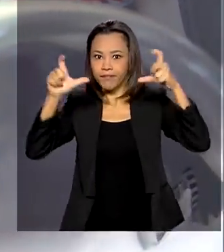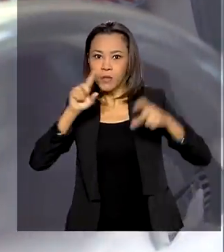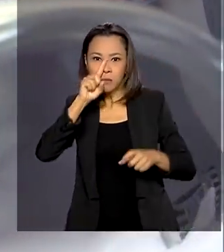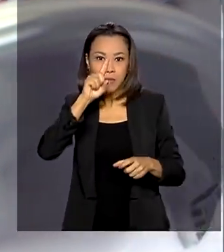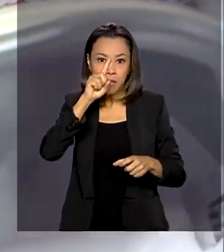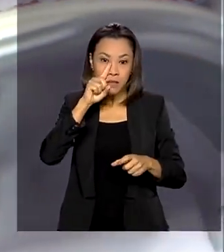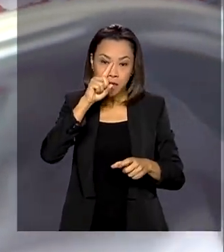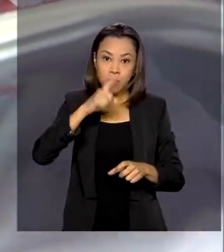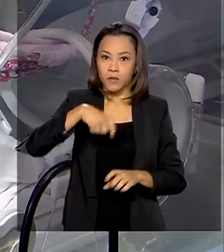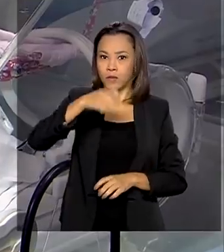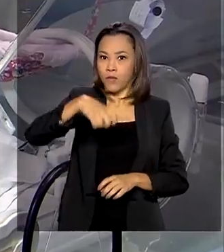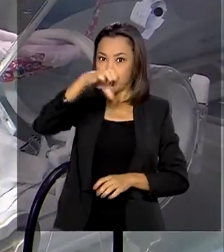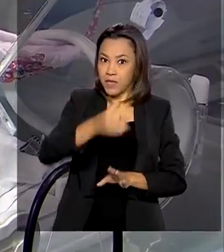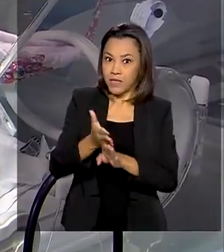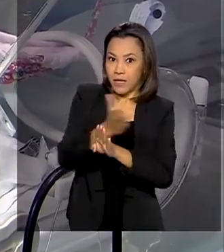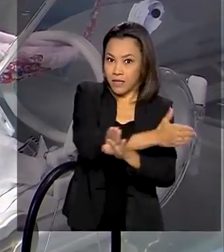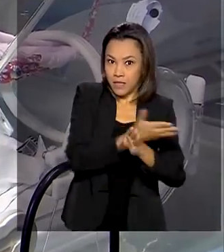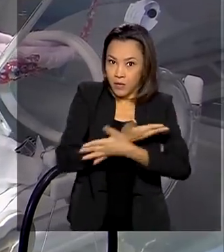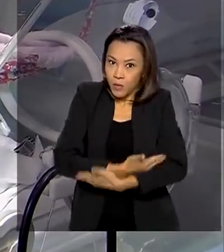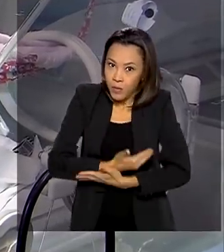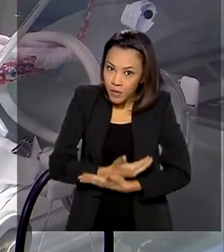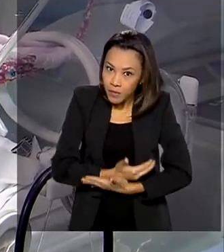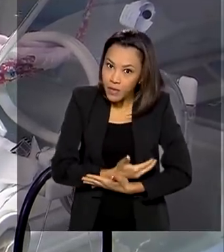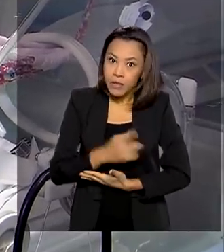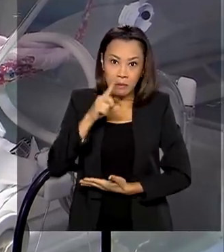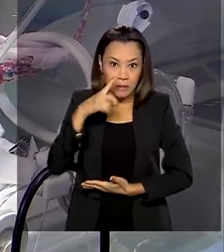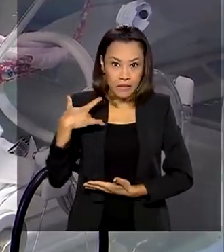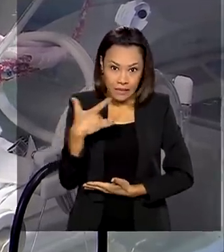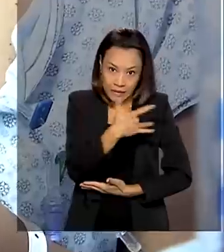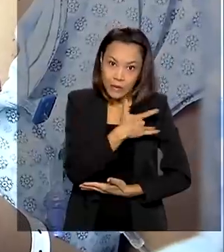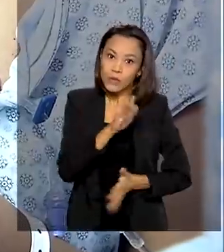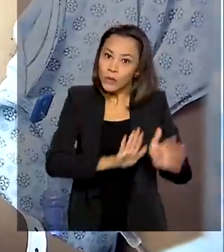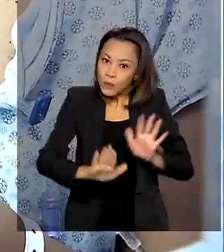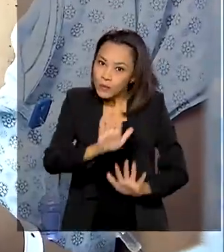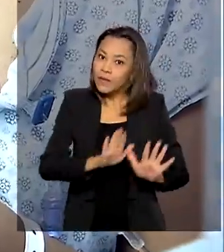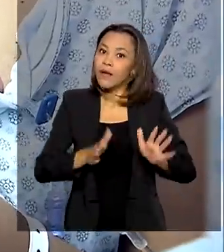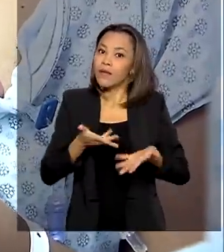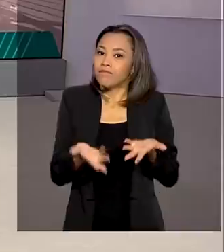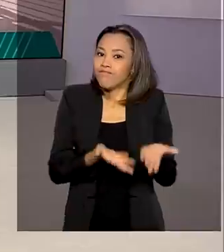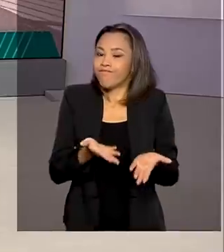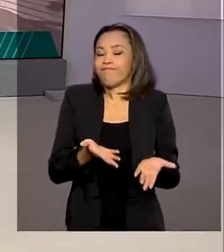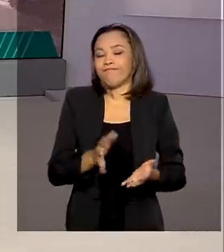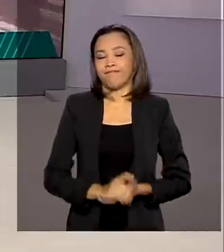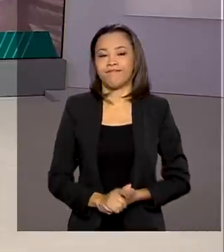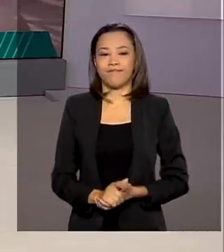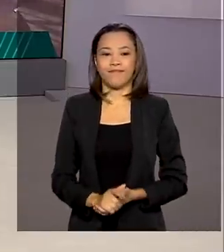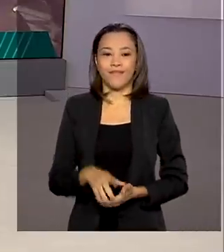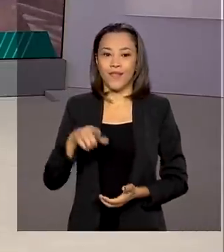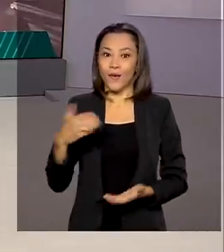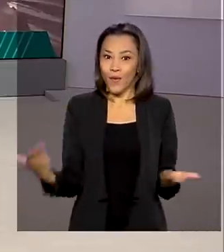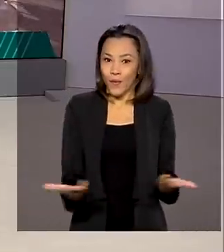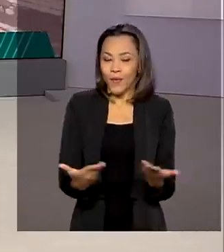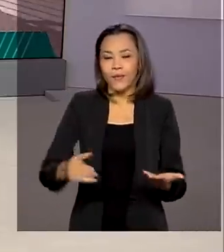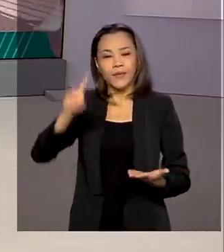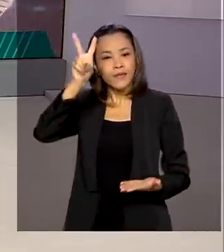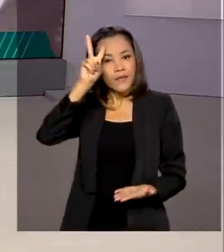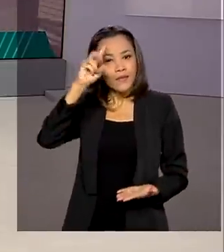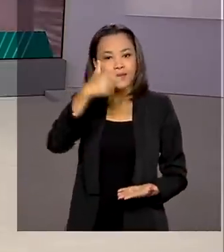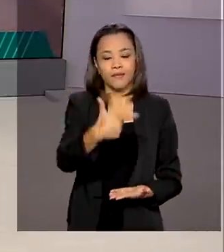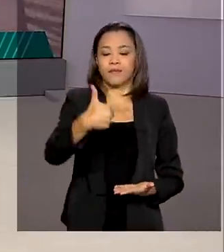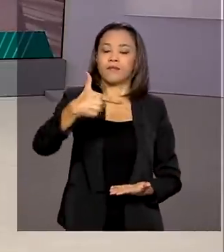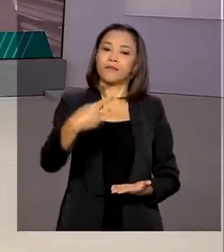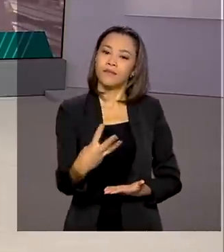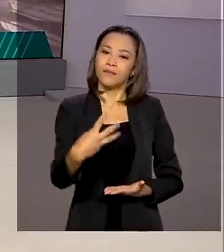da prematuridade e a importância dos cuidados especiais na saúde do recém-nascido. Hoje é segunda-feira,